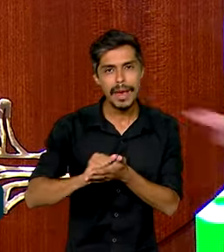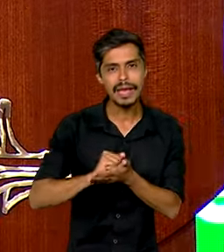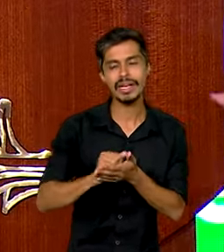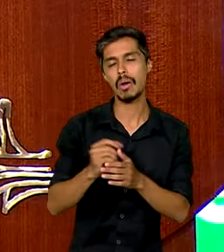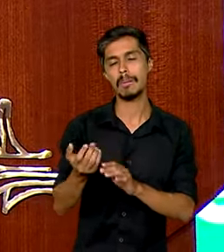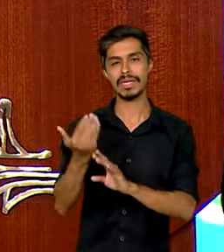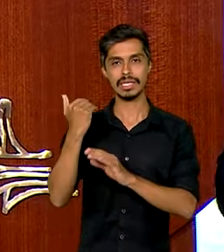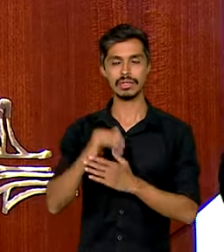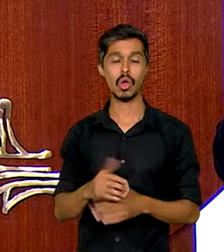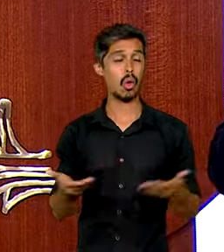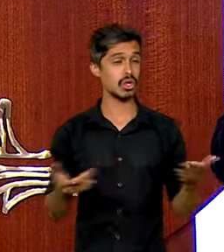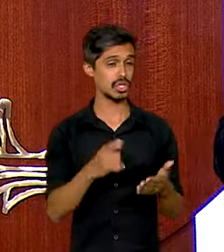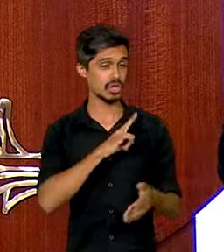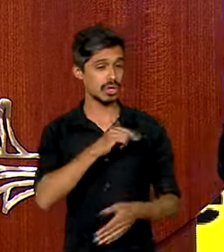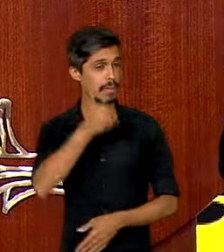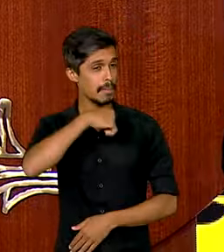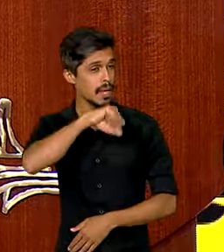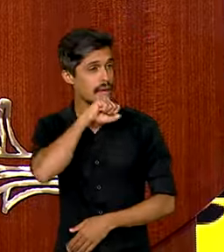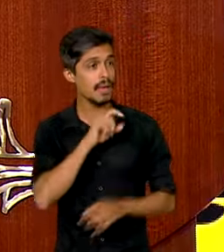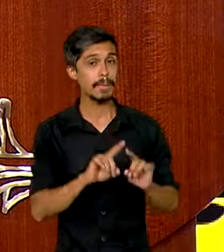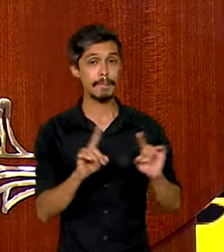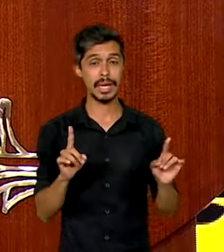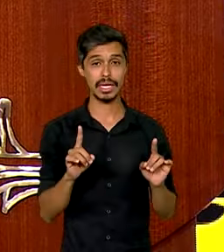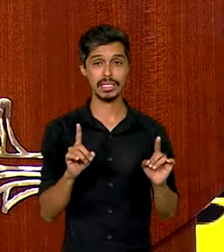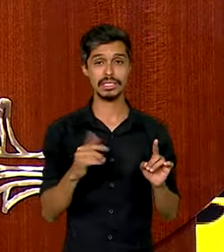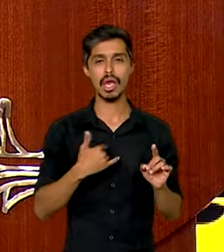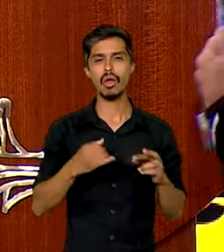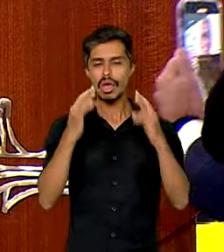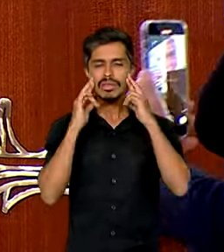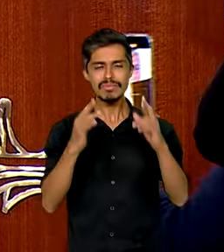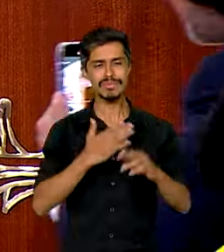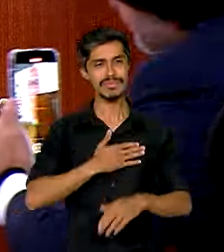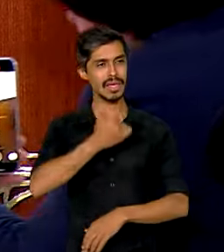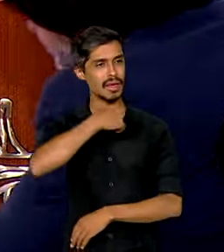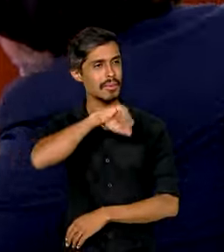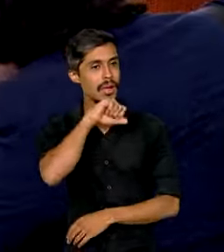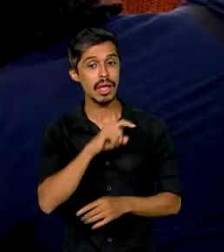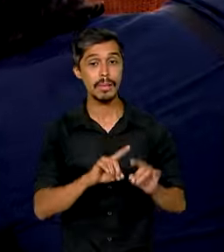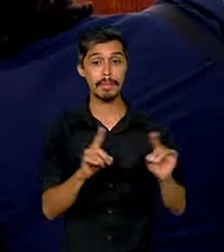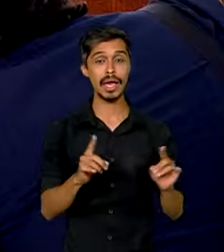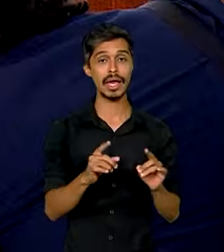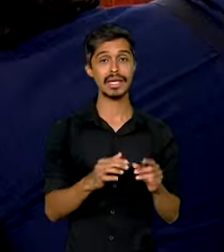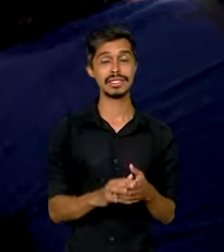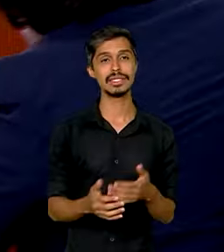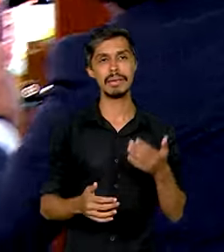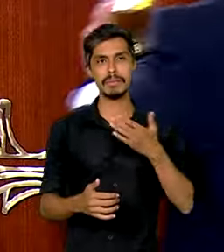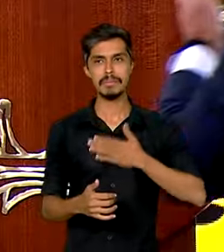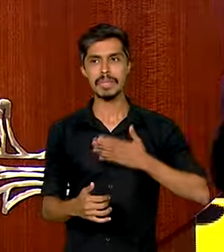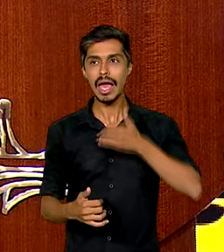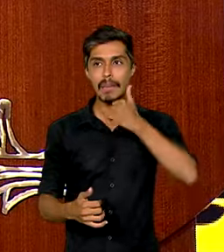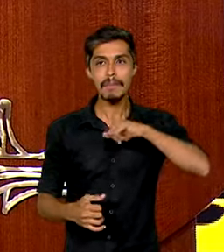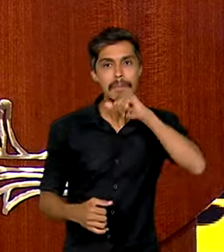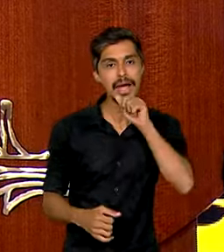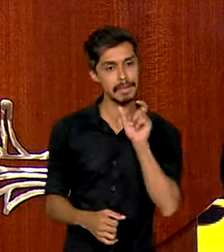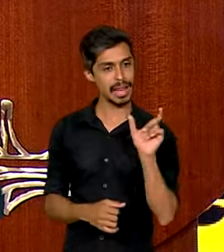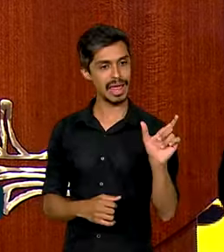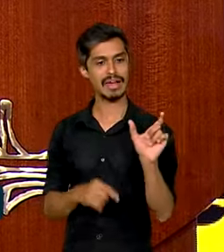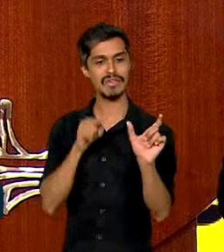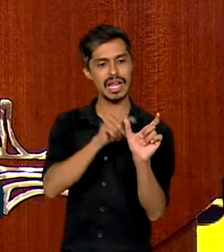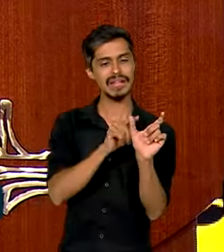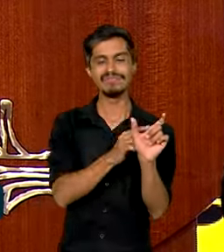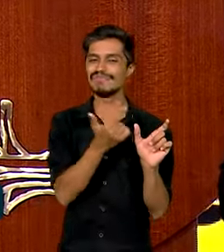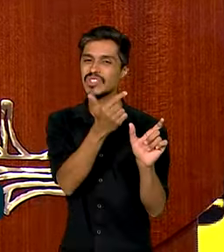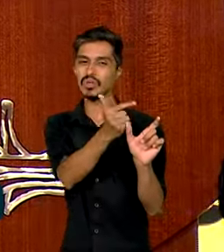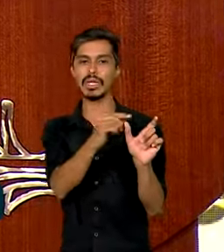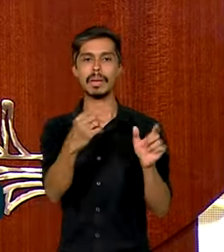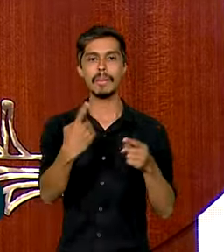eu tenho a minha mãe, mas eu respeito a minha mãe. Mas palavra de mãe na minha boca não existe, porque eu passei por tantas